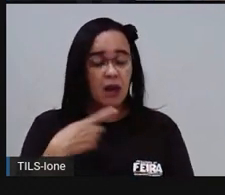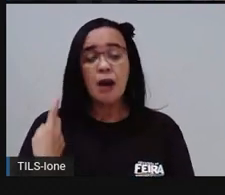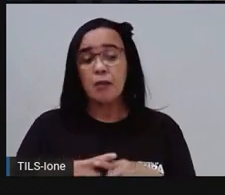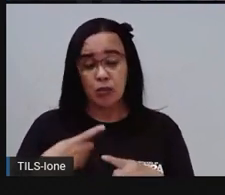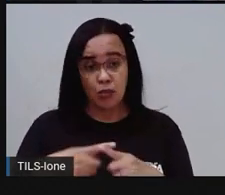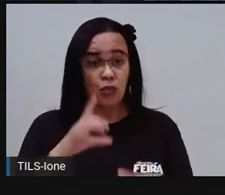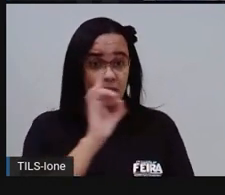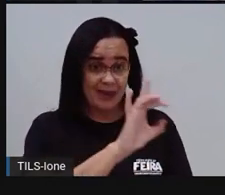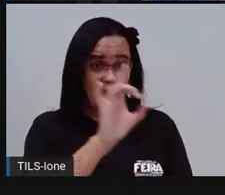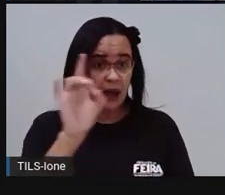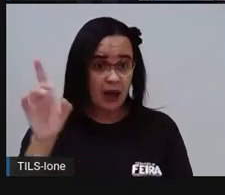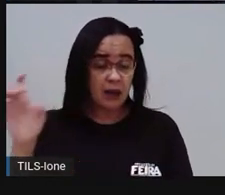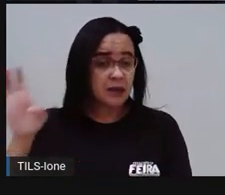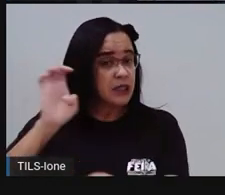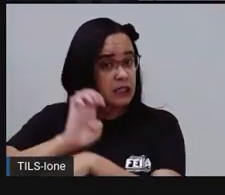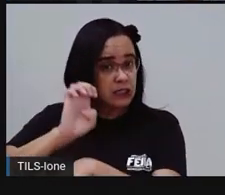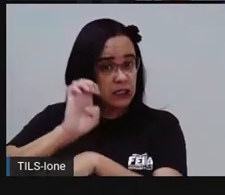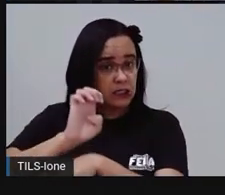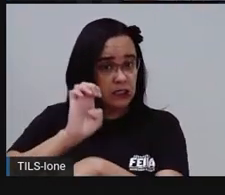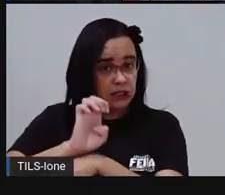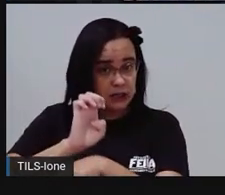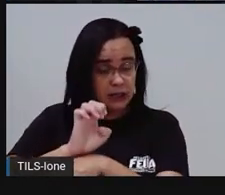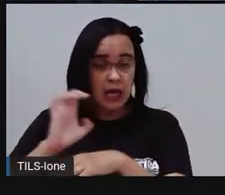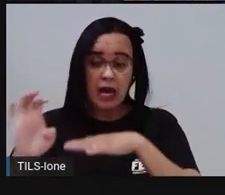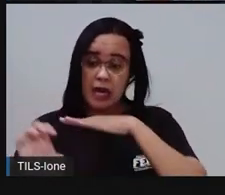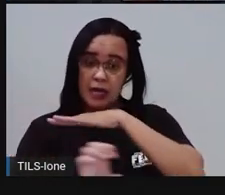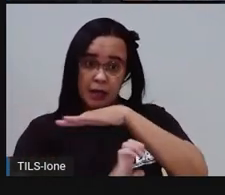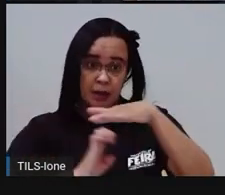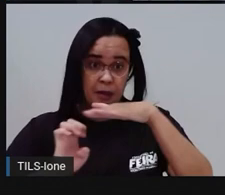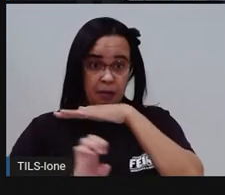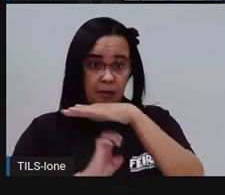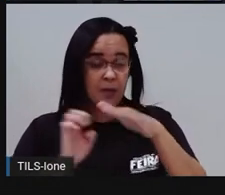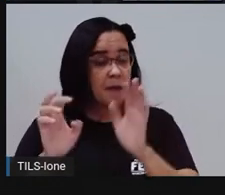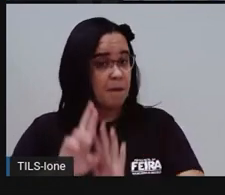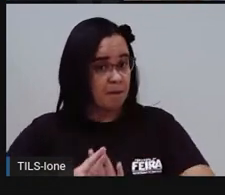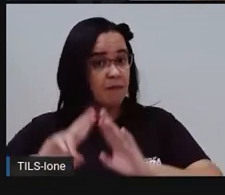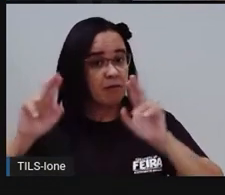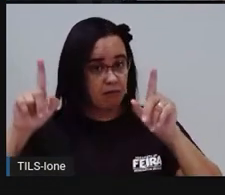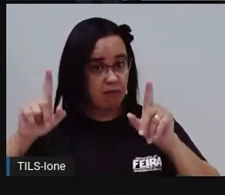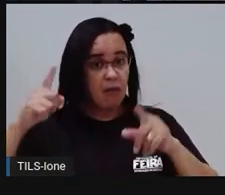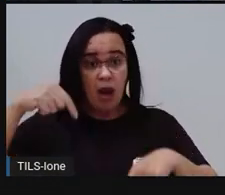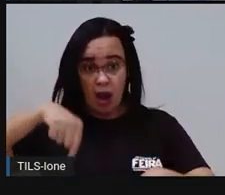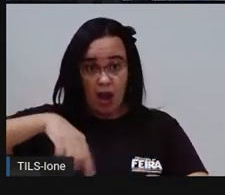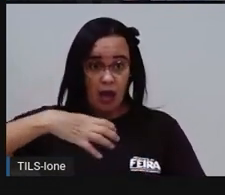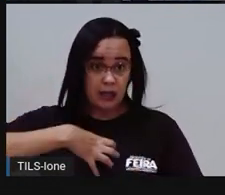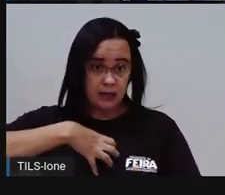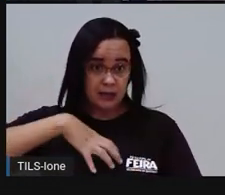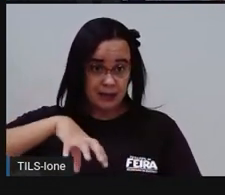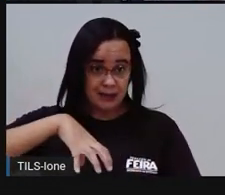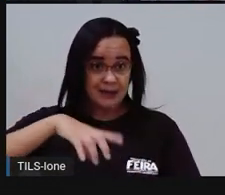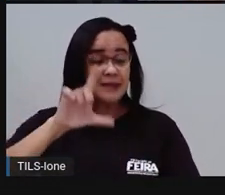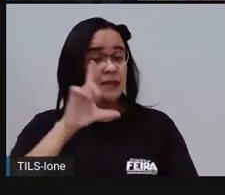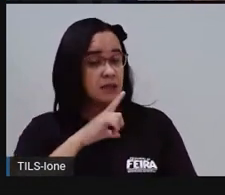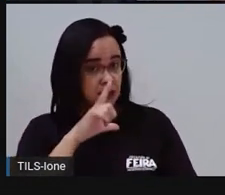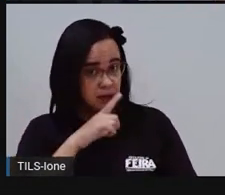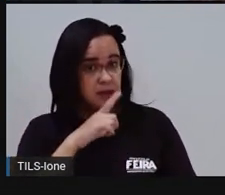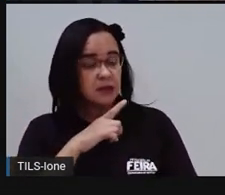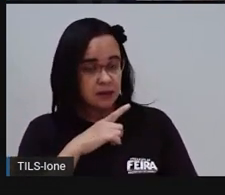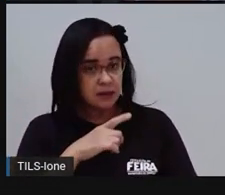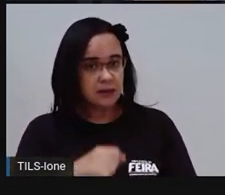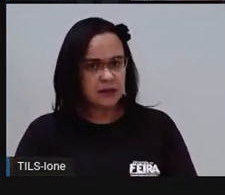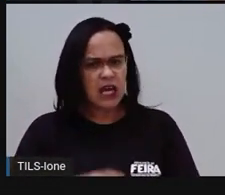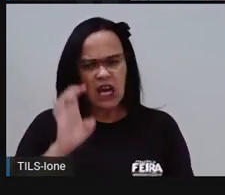vai ter uma empresa diferente. Então aqui na Bahia é a Embasa. Em outros estados vão ter